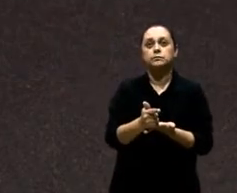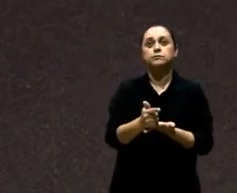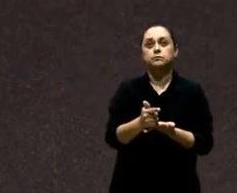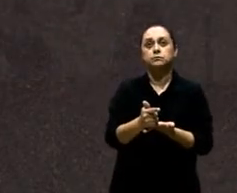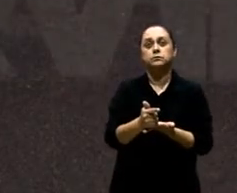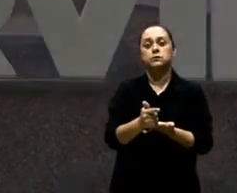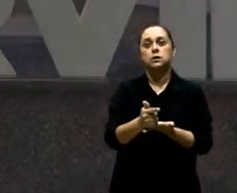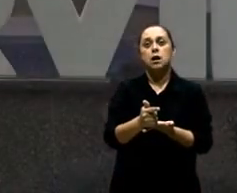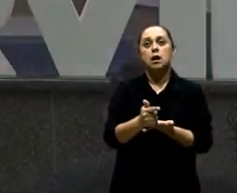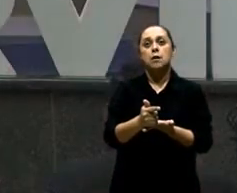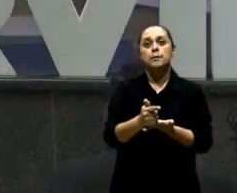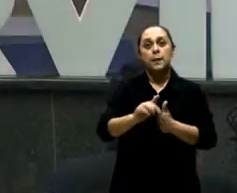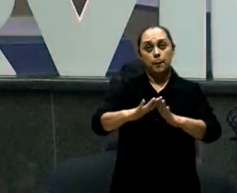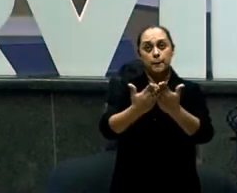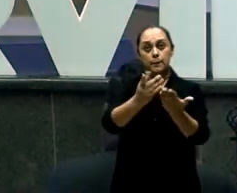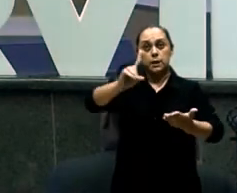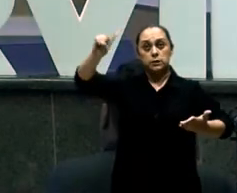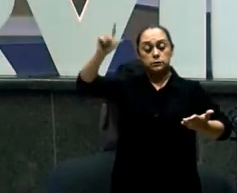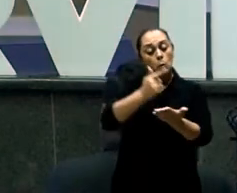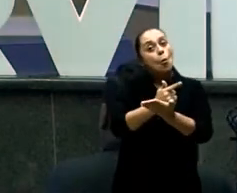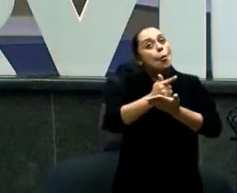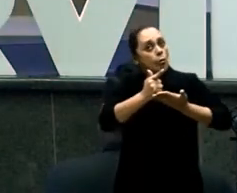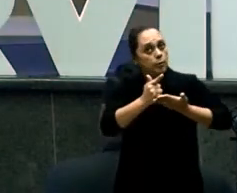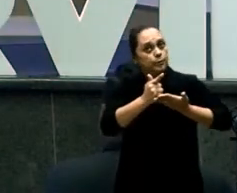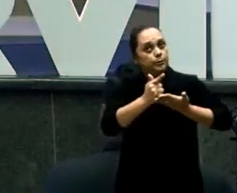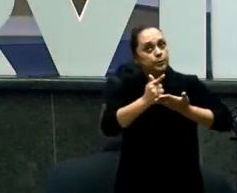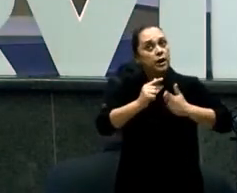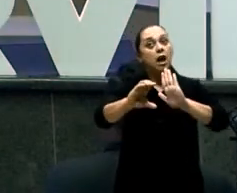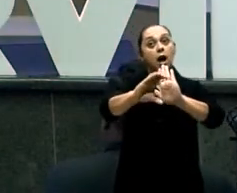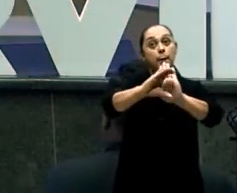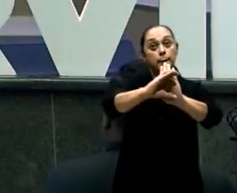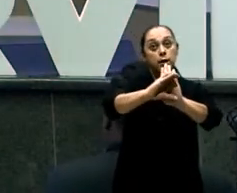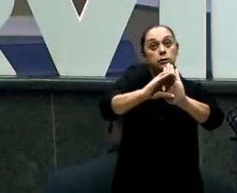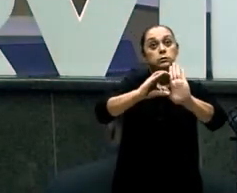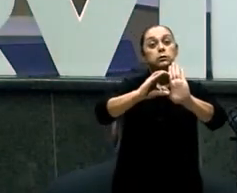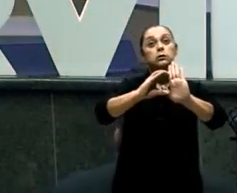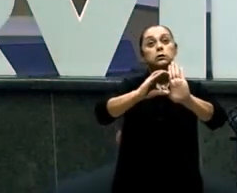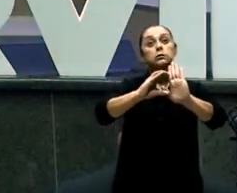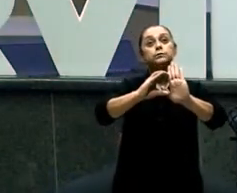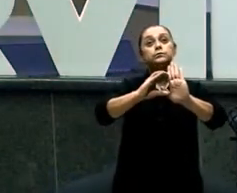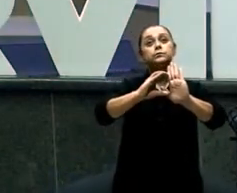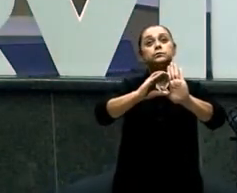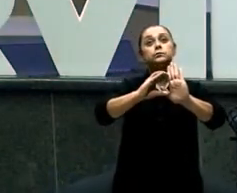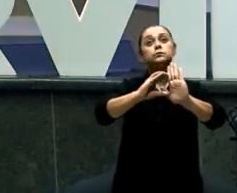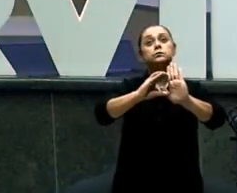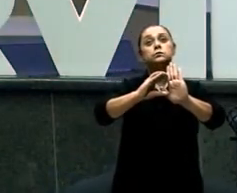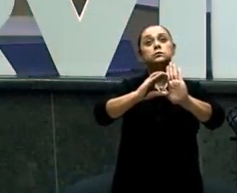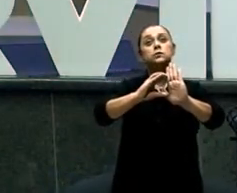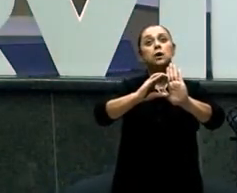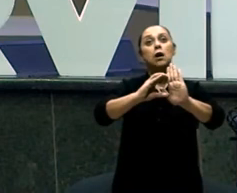No livro do Gênesis, no capítulo de número